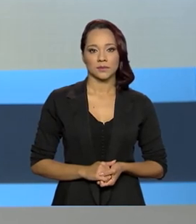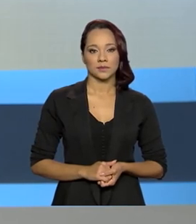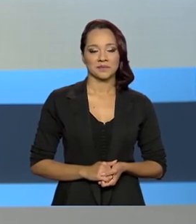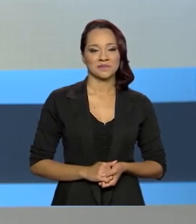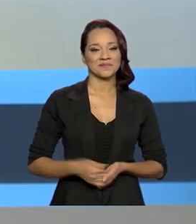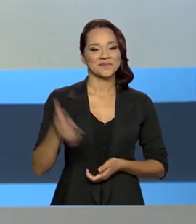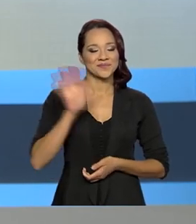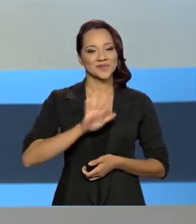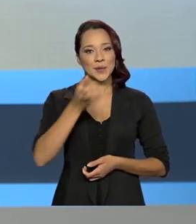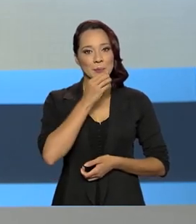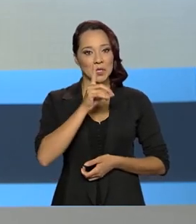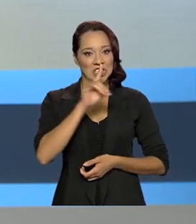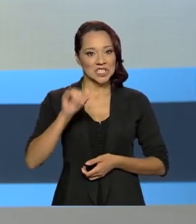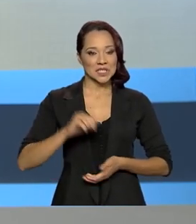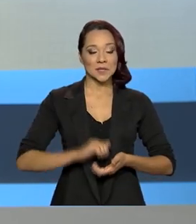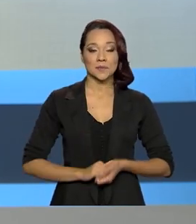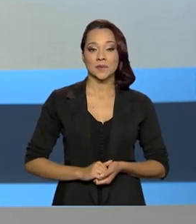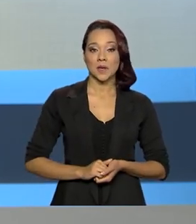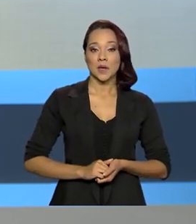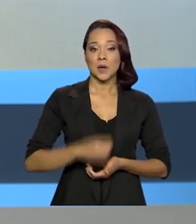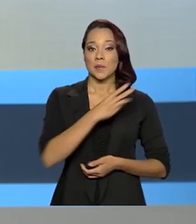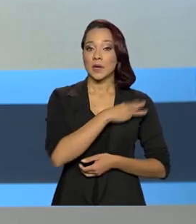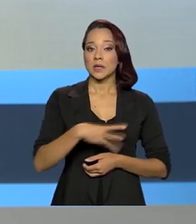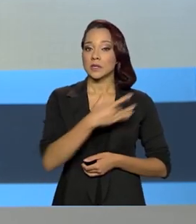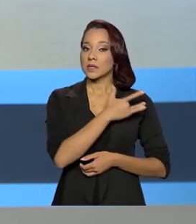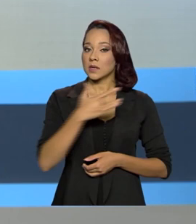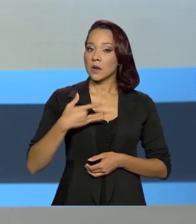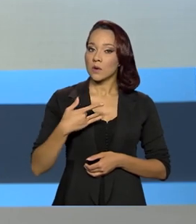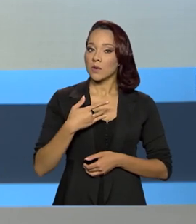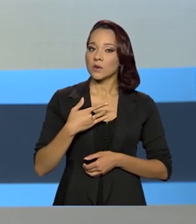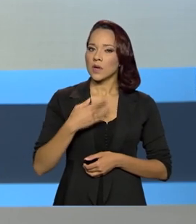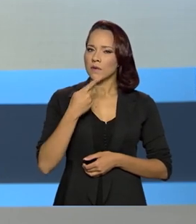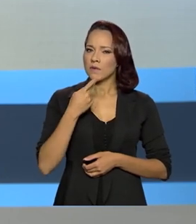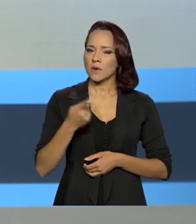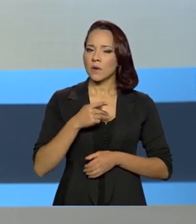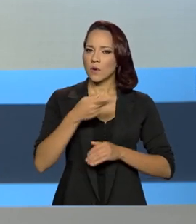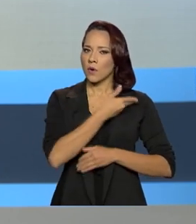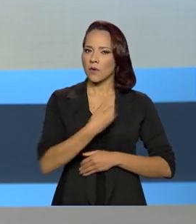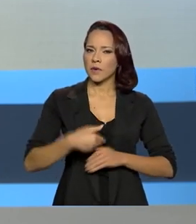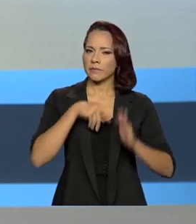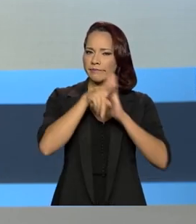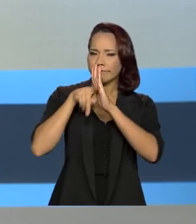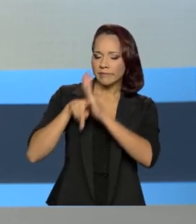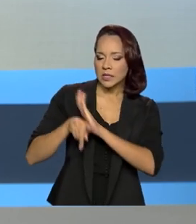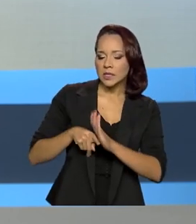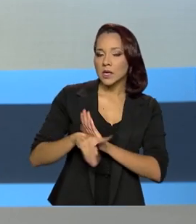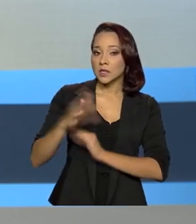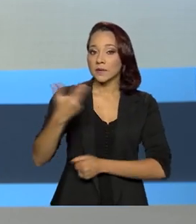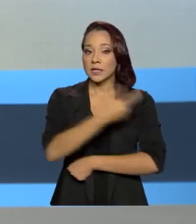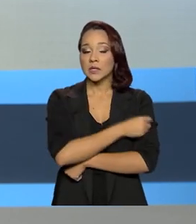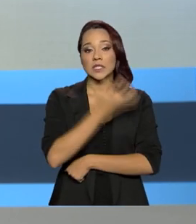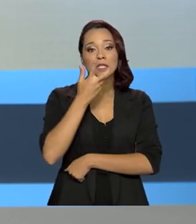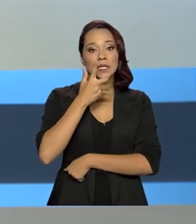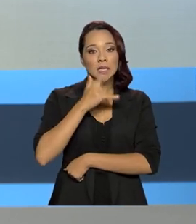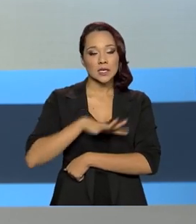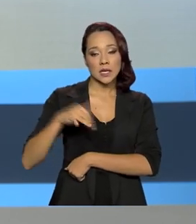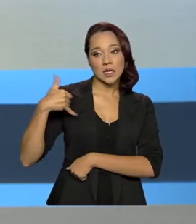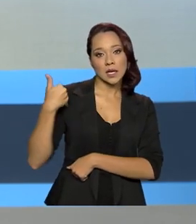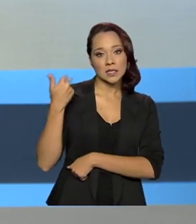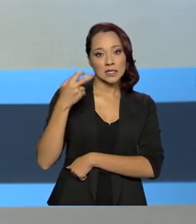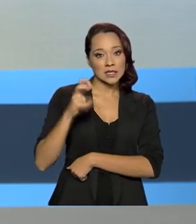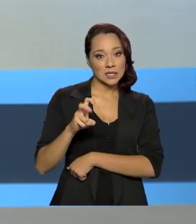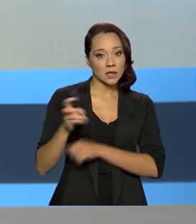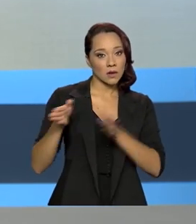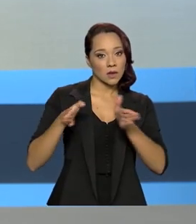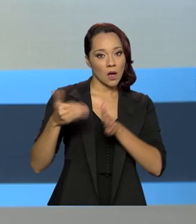Olá, bom dia. Ministro da Saúde afirma que o governo vai fazer consulta pública sobre a vacinação de crianças de 5 a